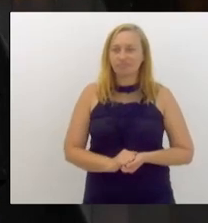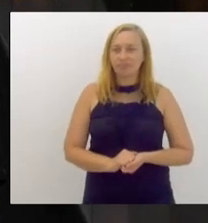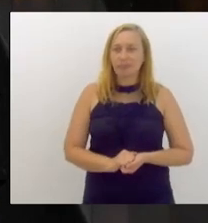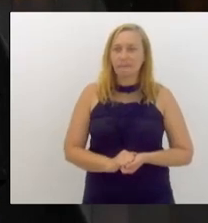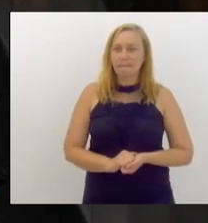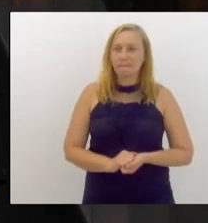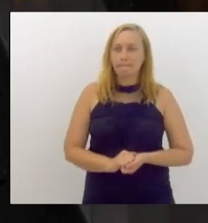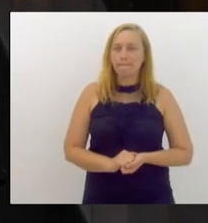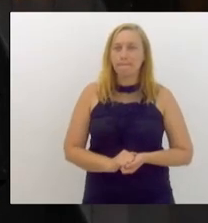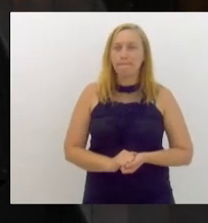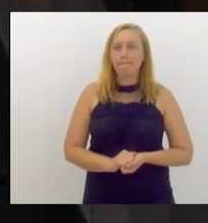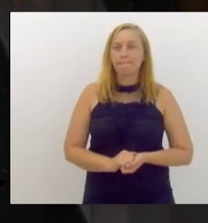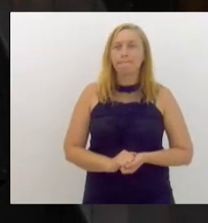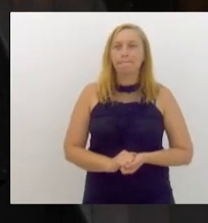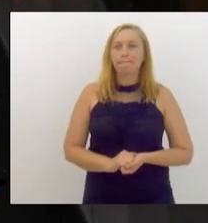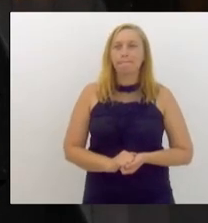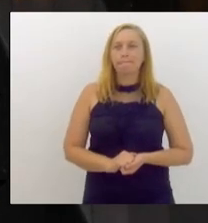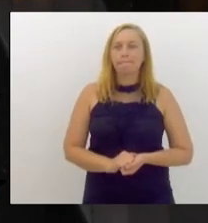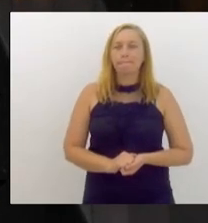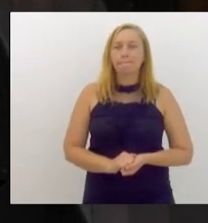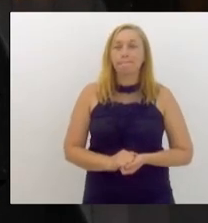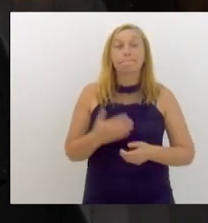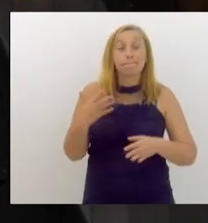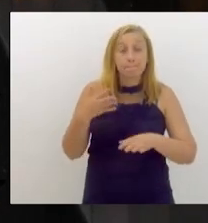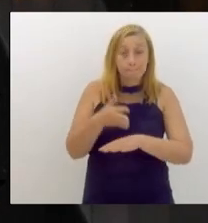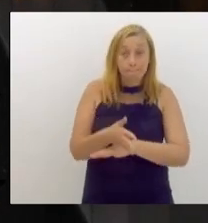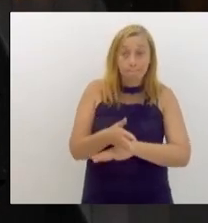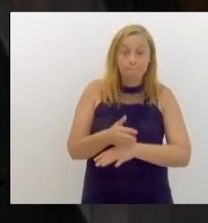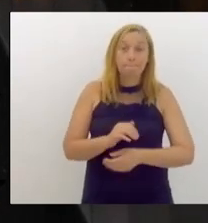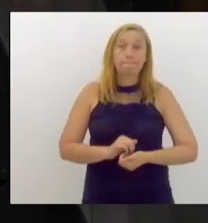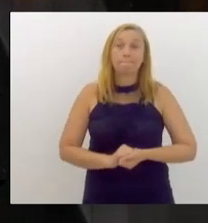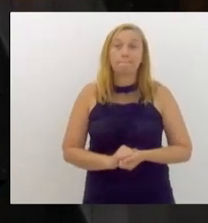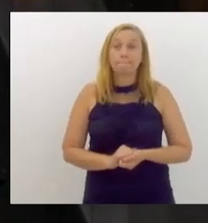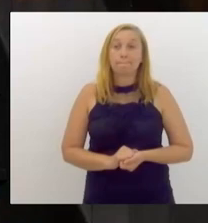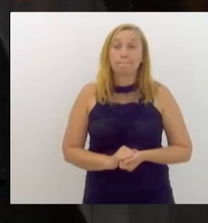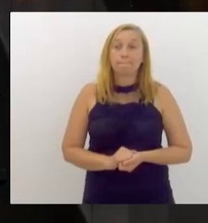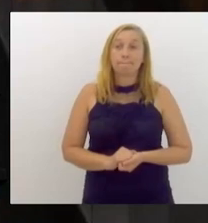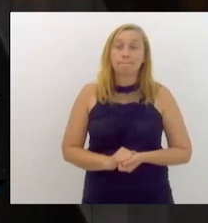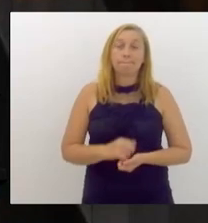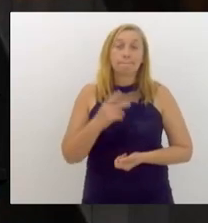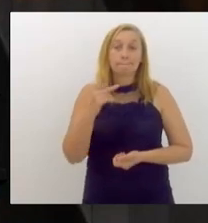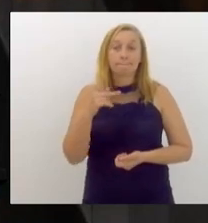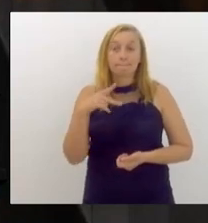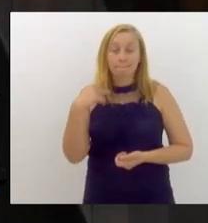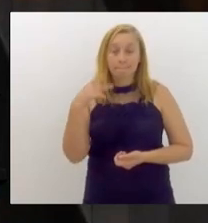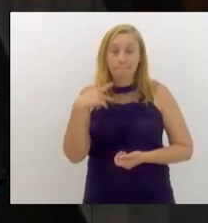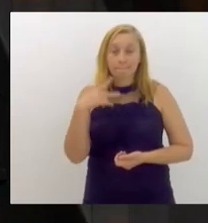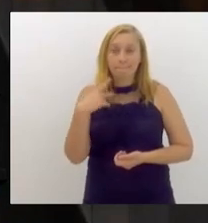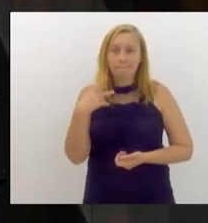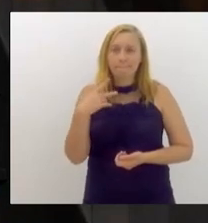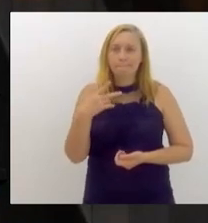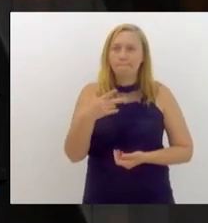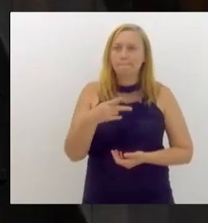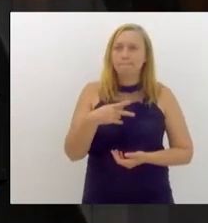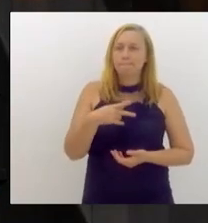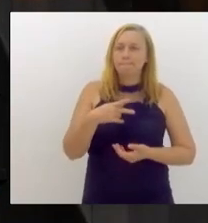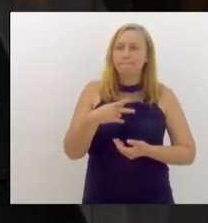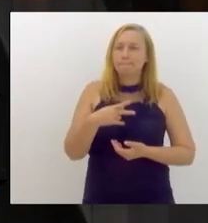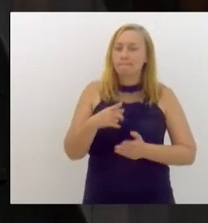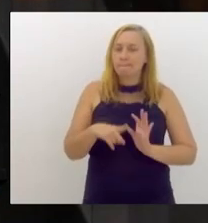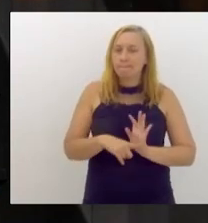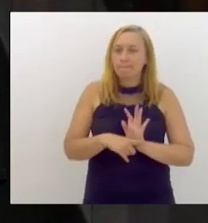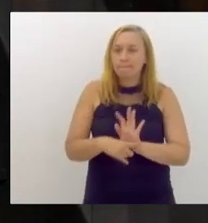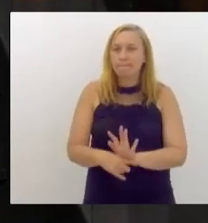nessa legislatura, em que chegamos a esse parlamento para trazer alguma contribuição